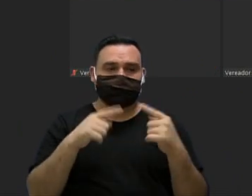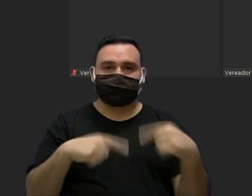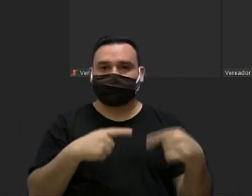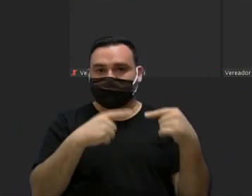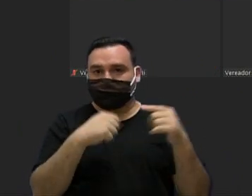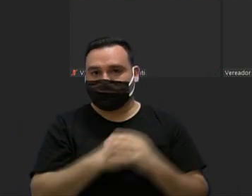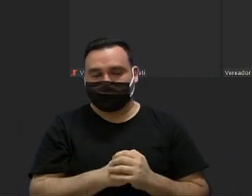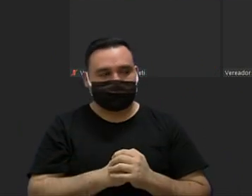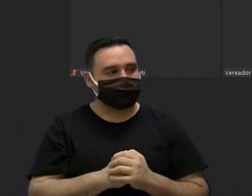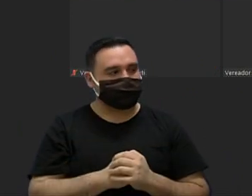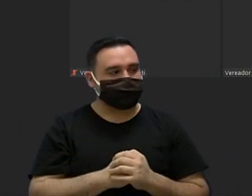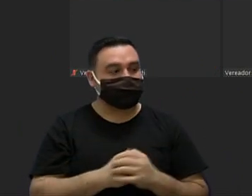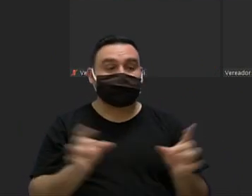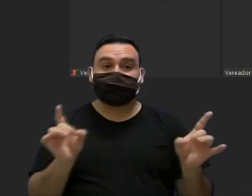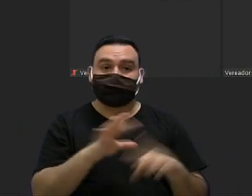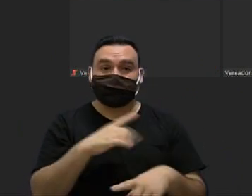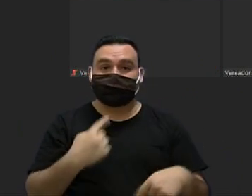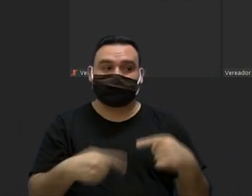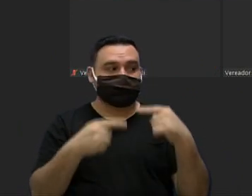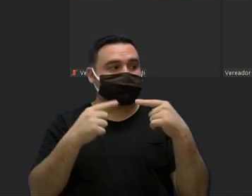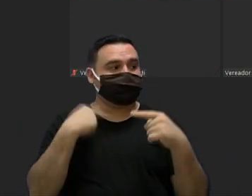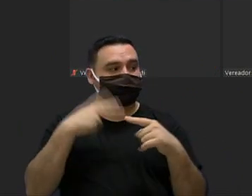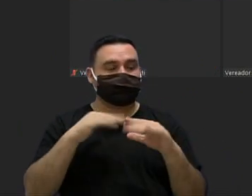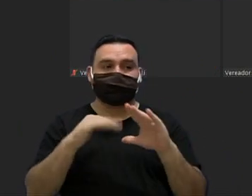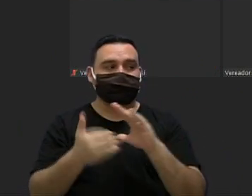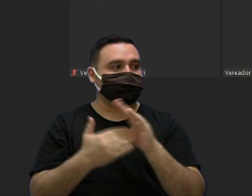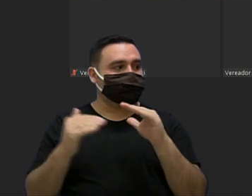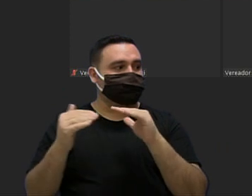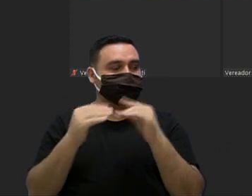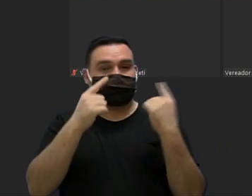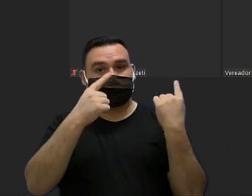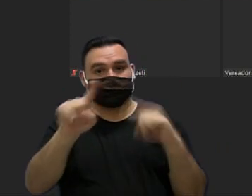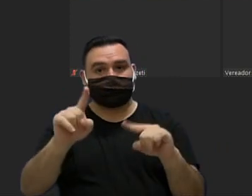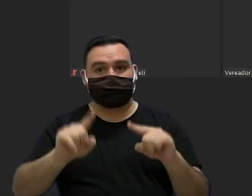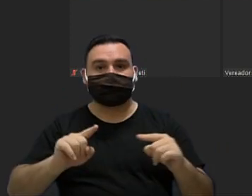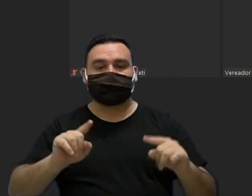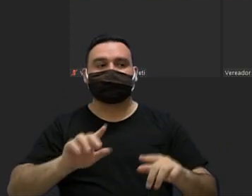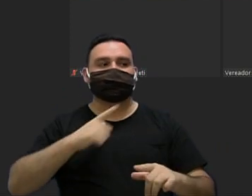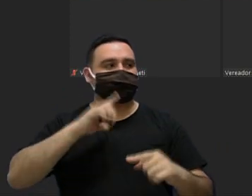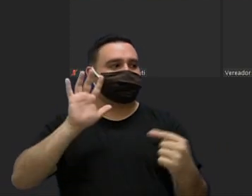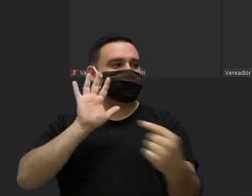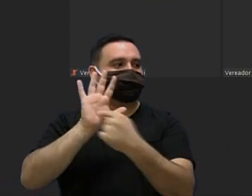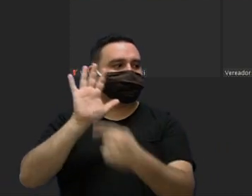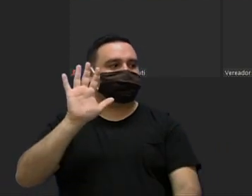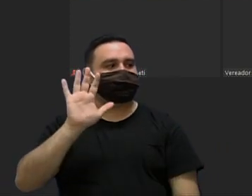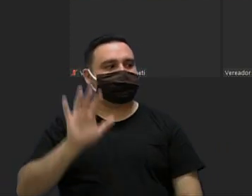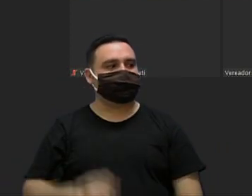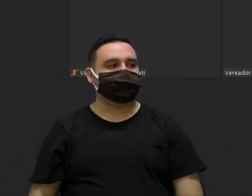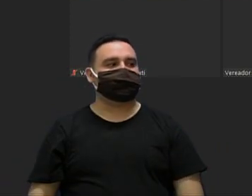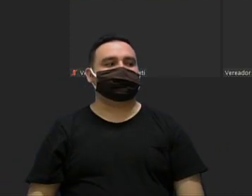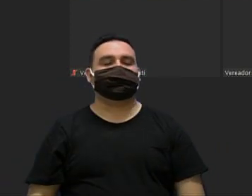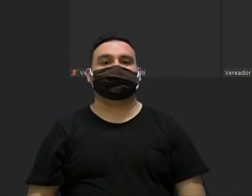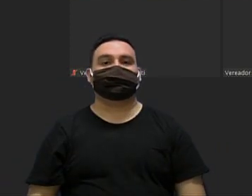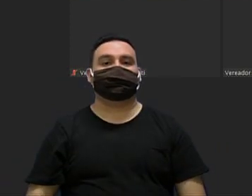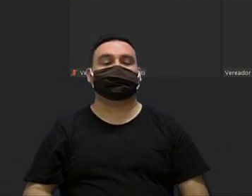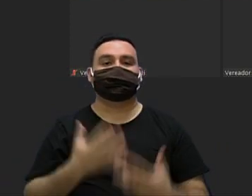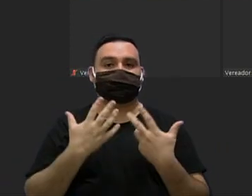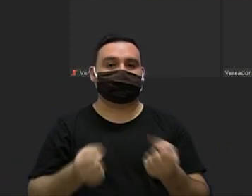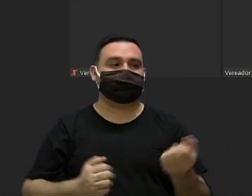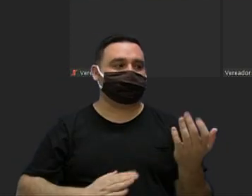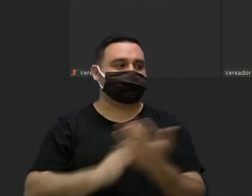discussão encerrar a discussão os vereadores contrários se manifestem fica